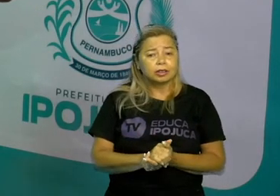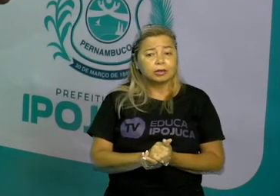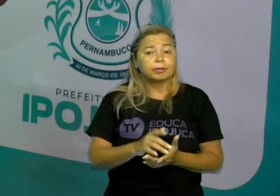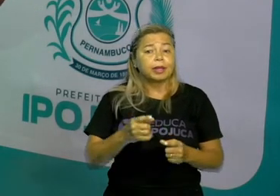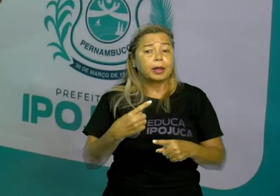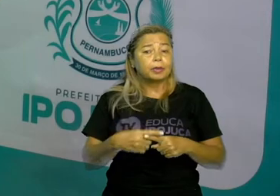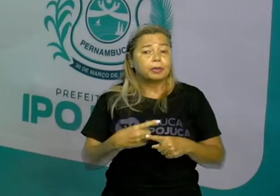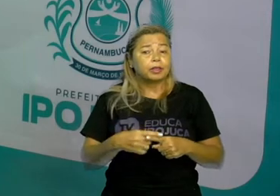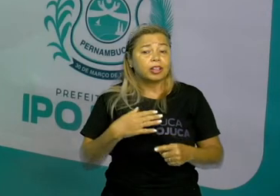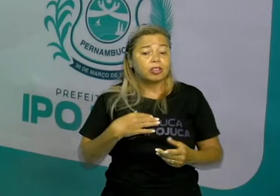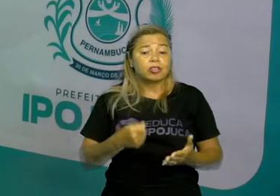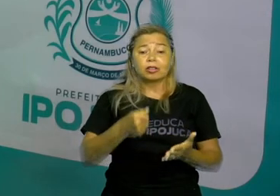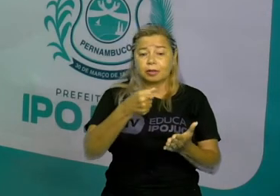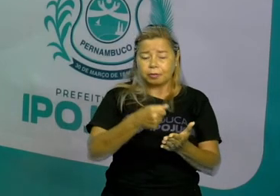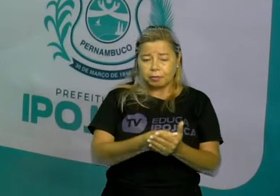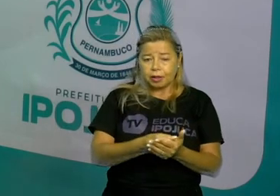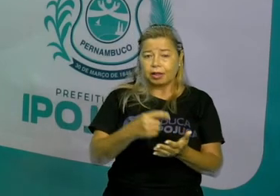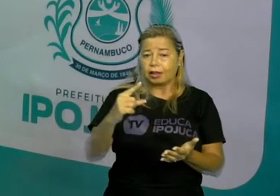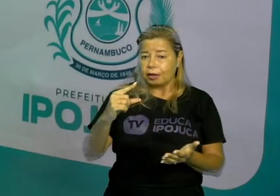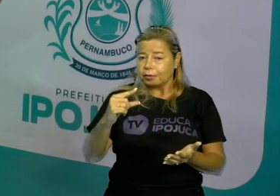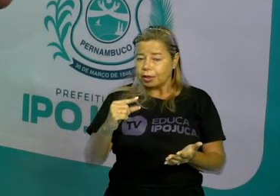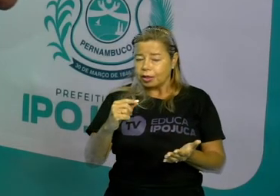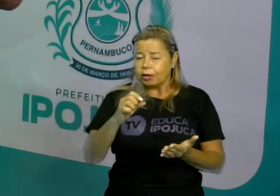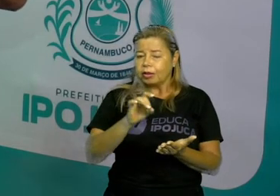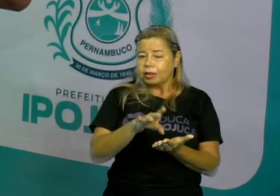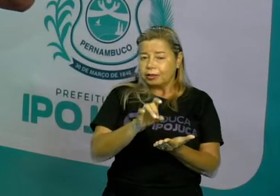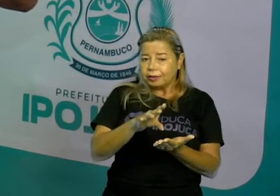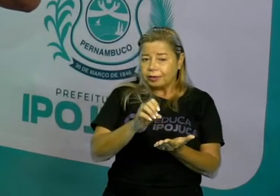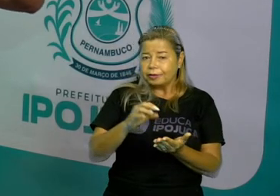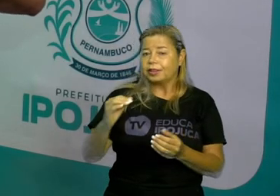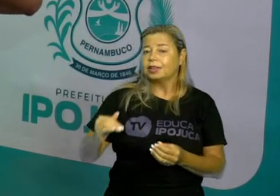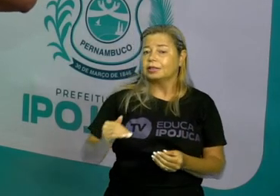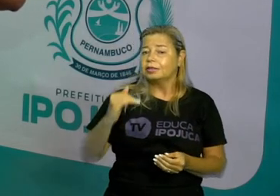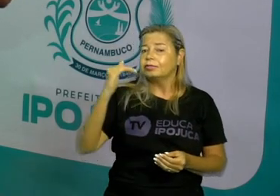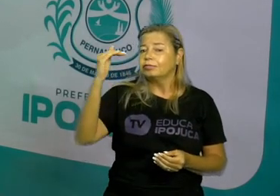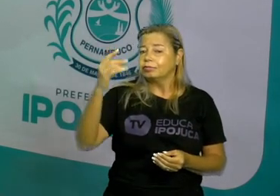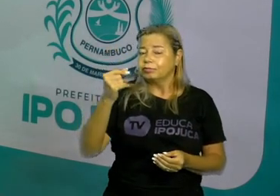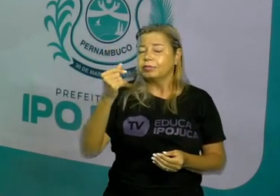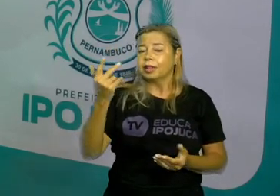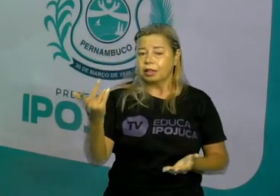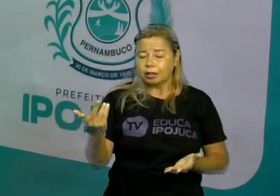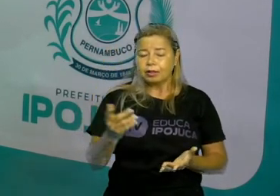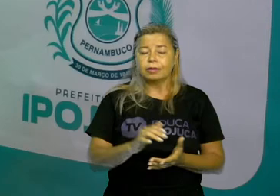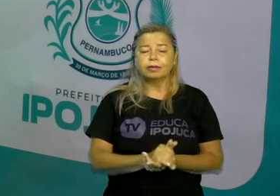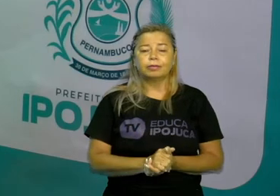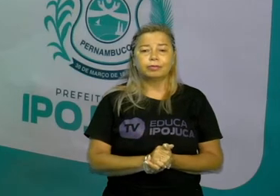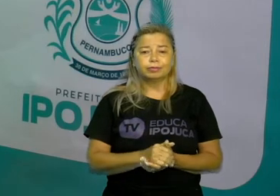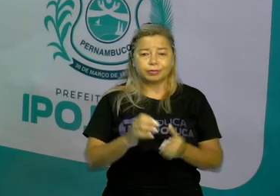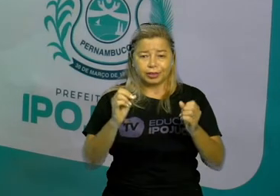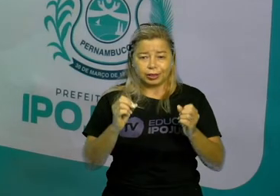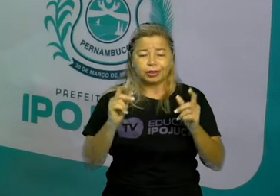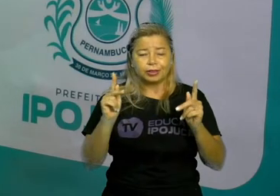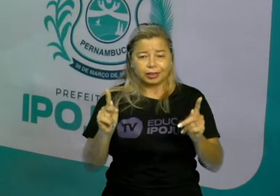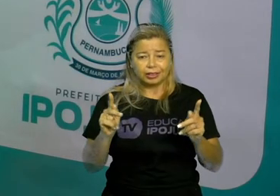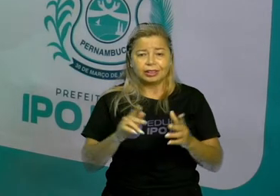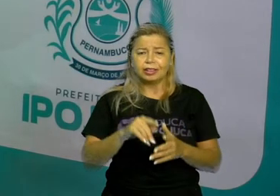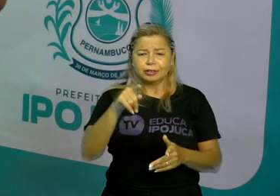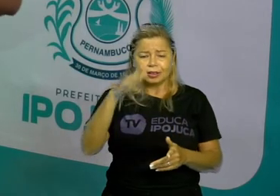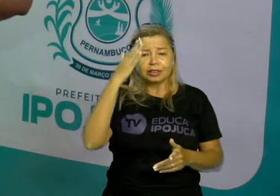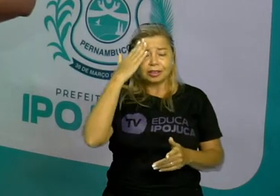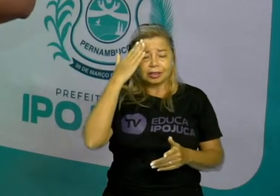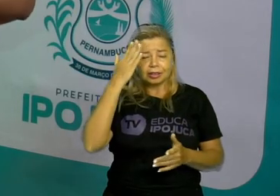vende um pouquinho mais caro, e aquela diferençazinha é o dinheiro que a gente ganha. É o lucro. Certo? Entenderam?